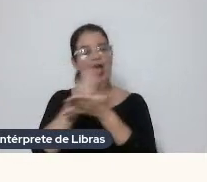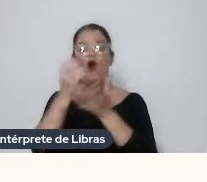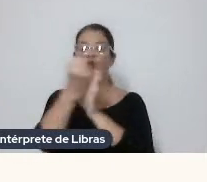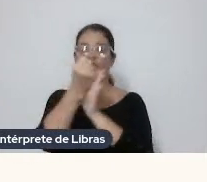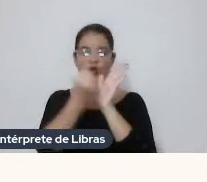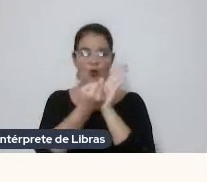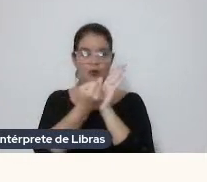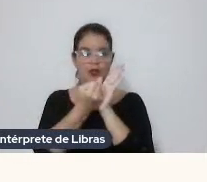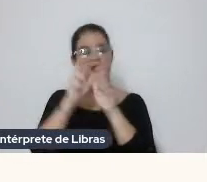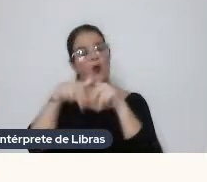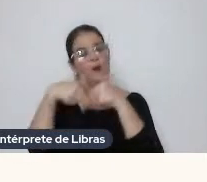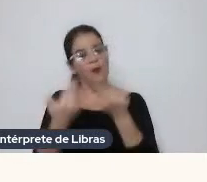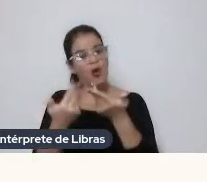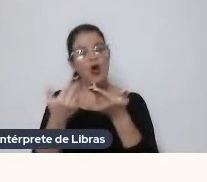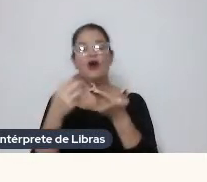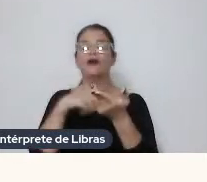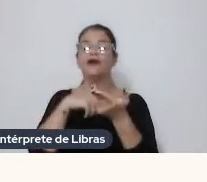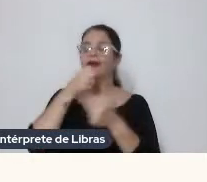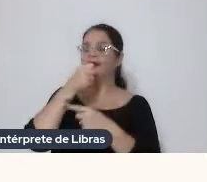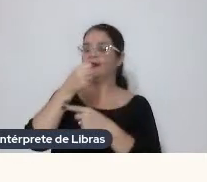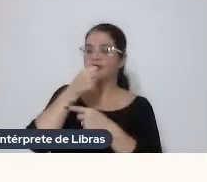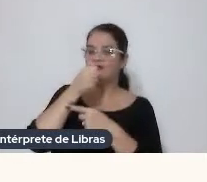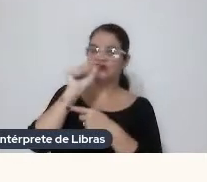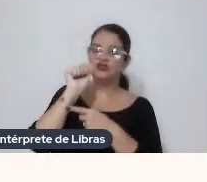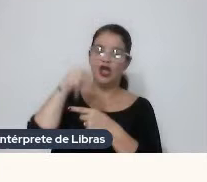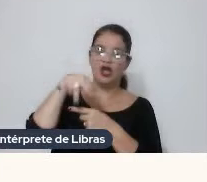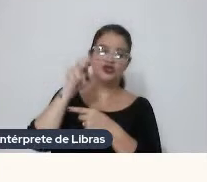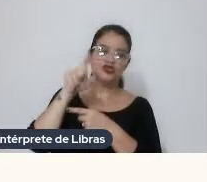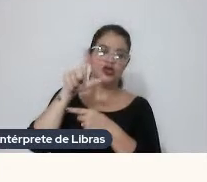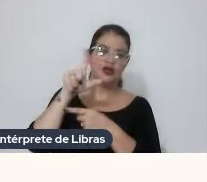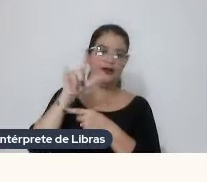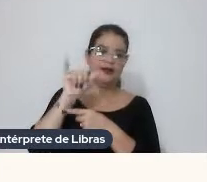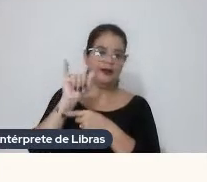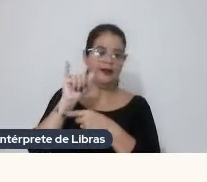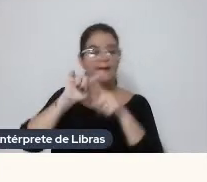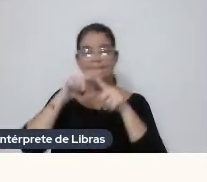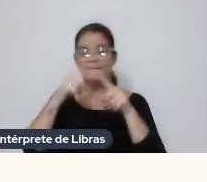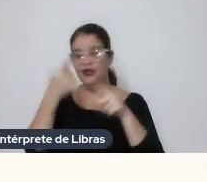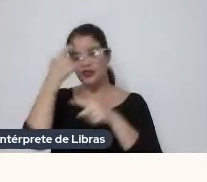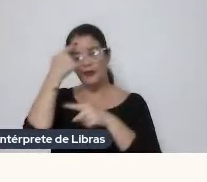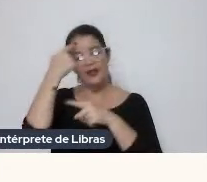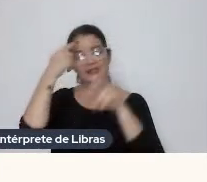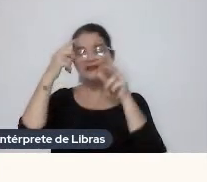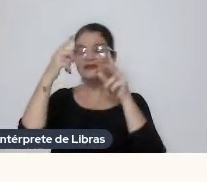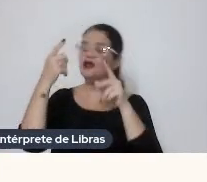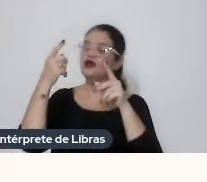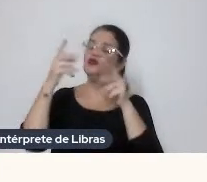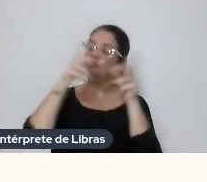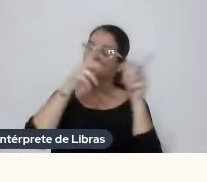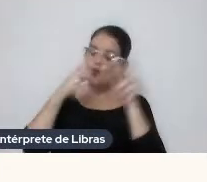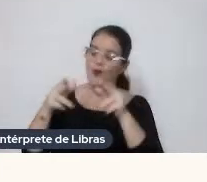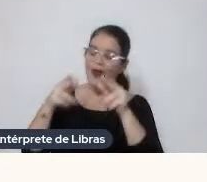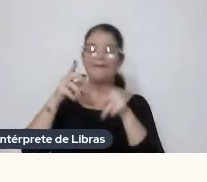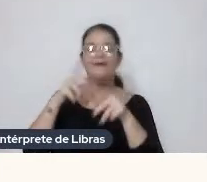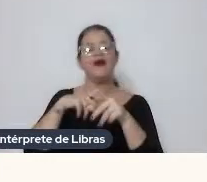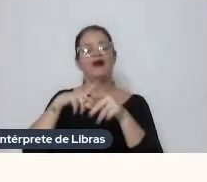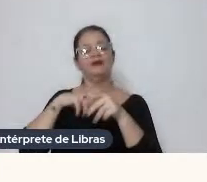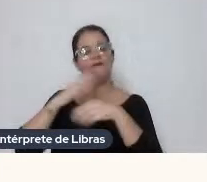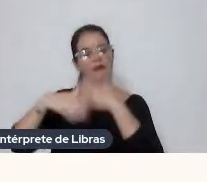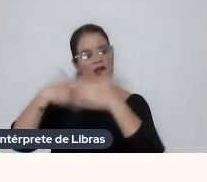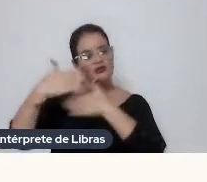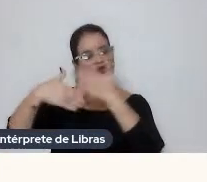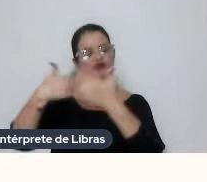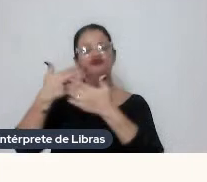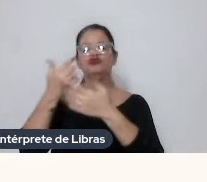Porém Porque tem entrevistas Com Angeli Mas Pensando muito Numa parte Numa história Mais construída Mais